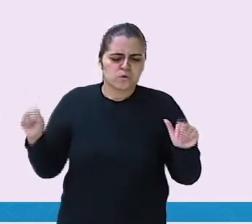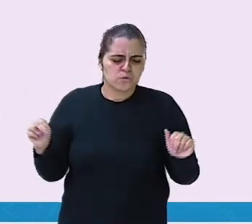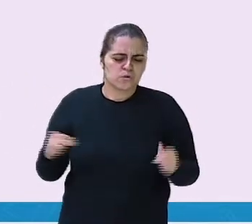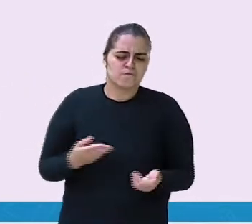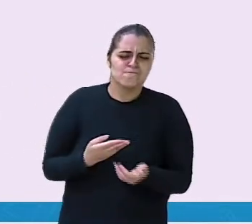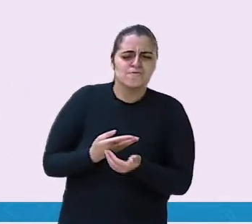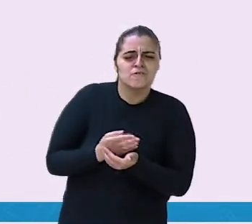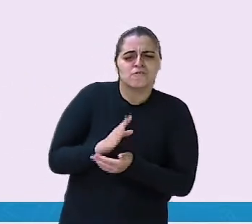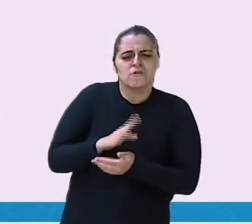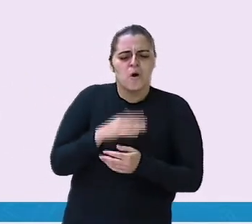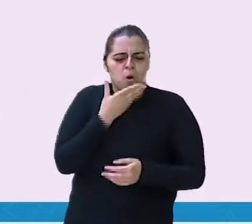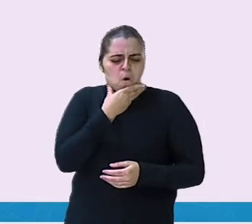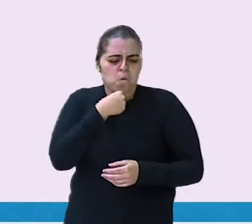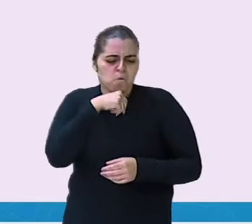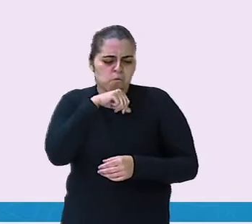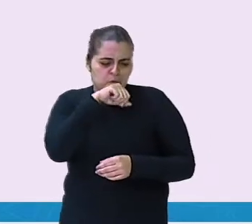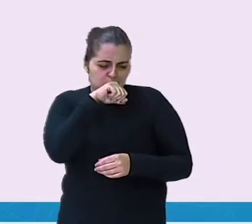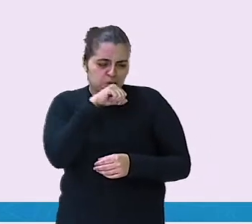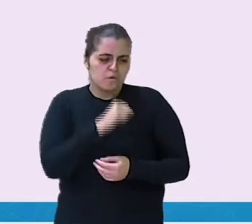comendo o seu jornal.